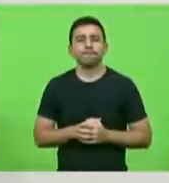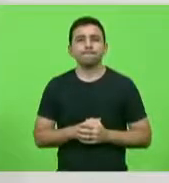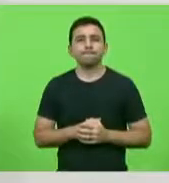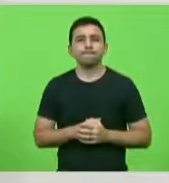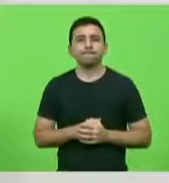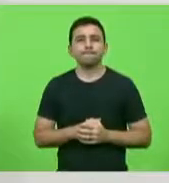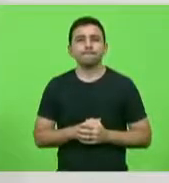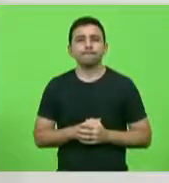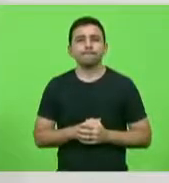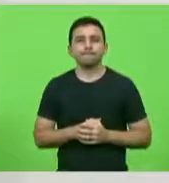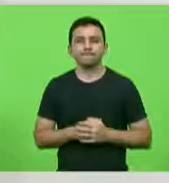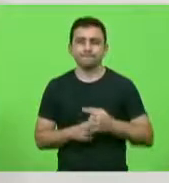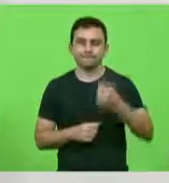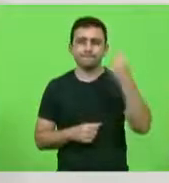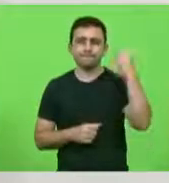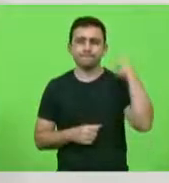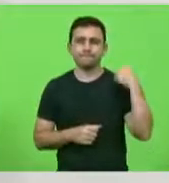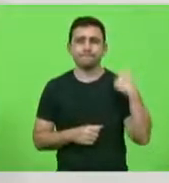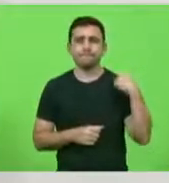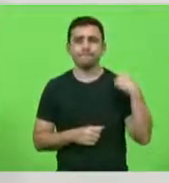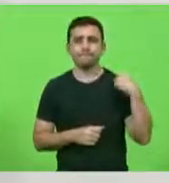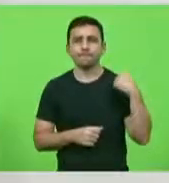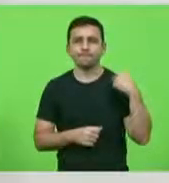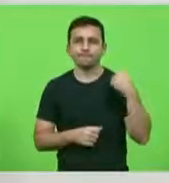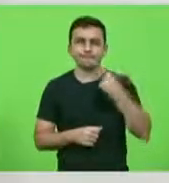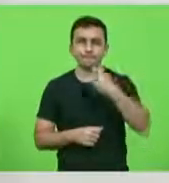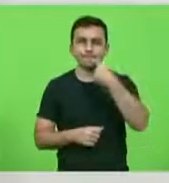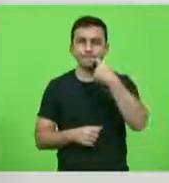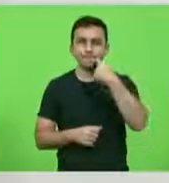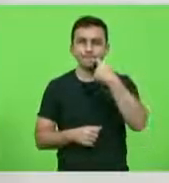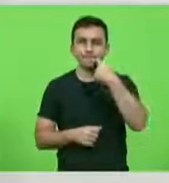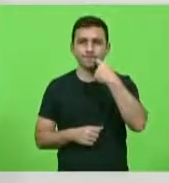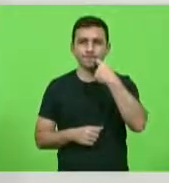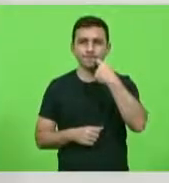na última sexta-feira,